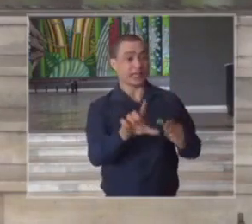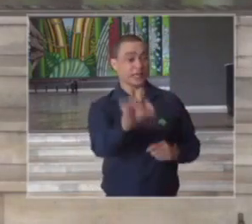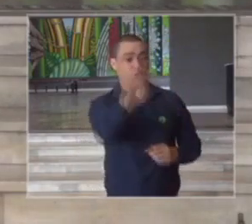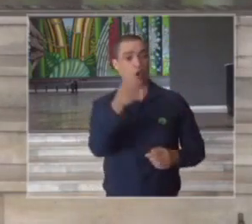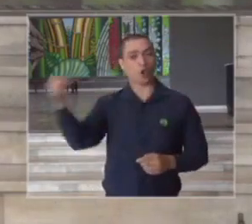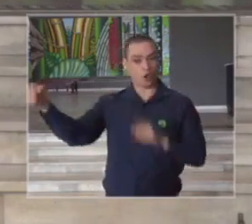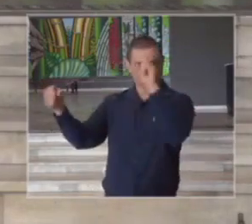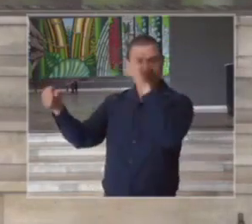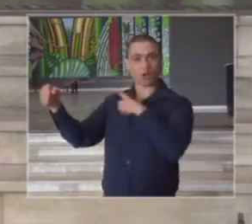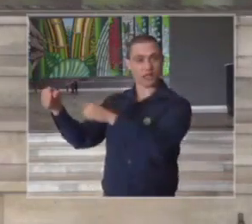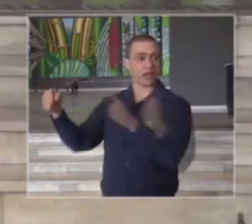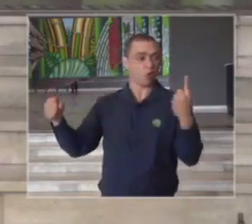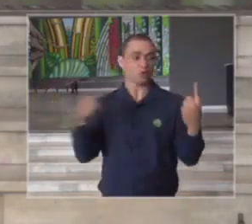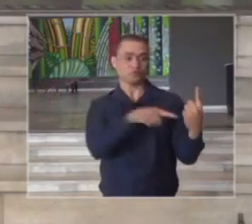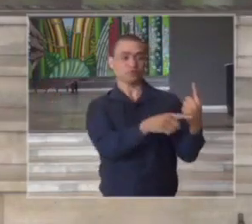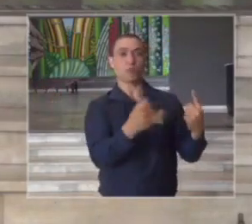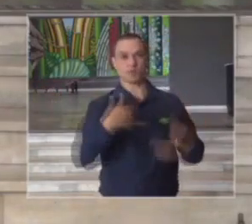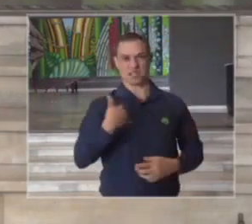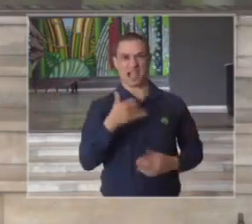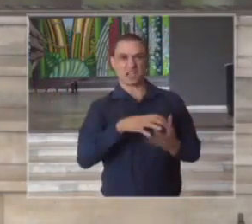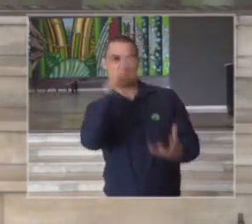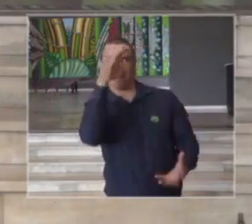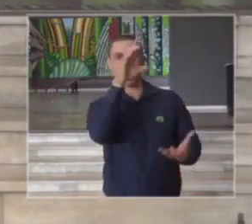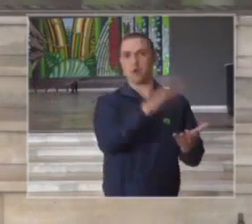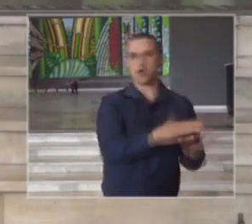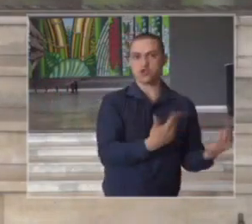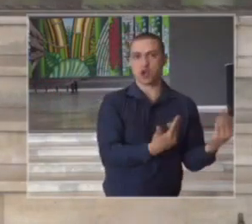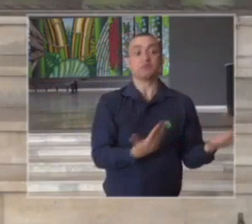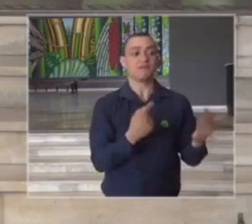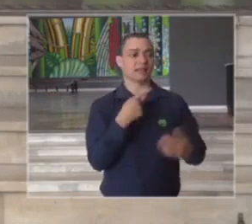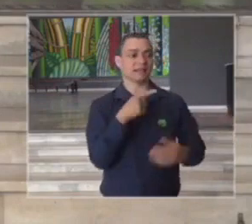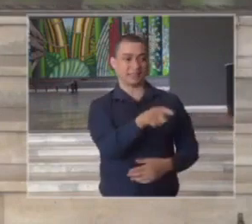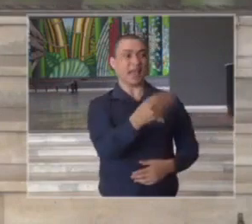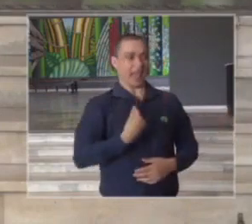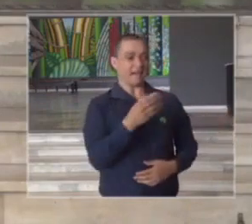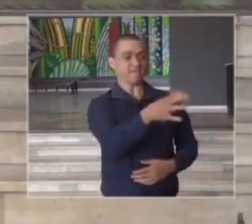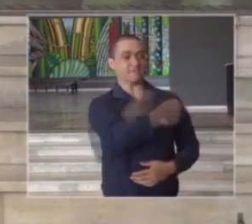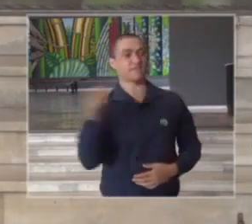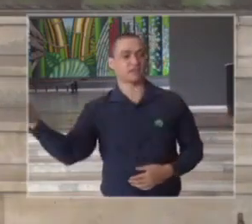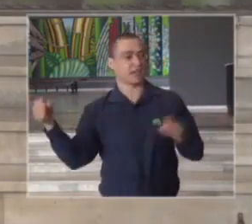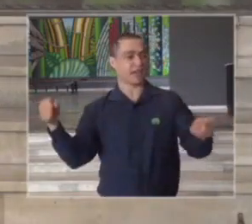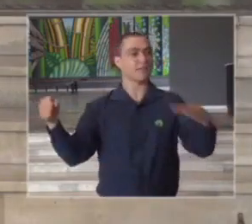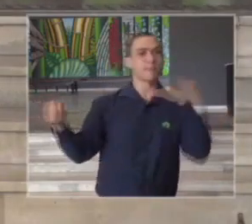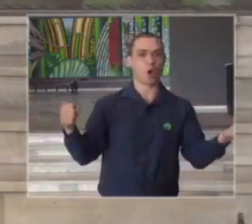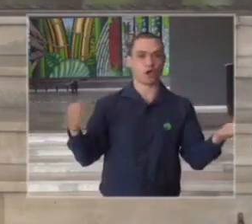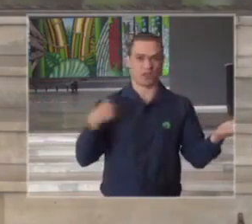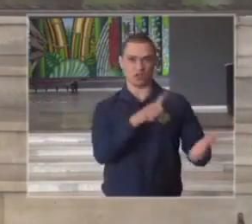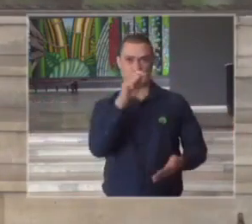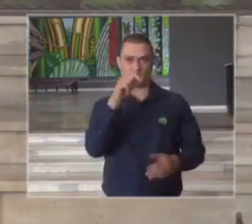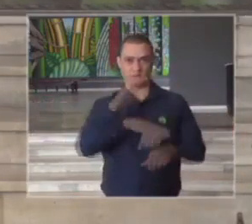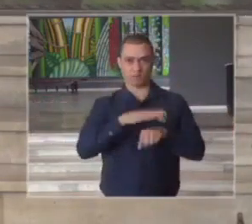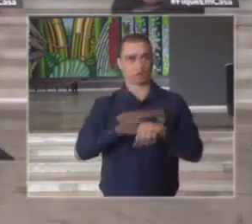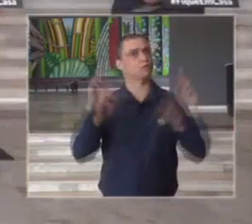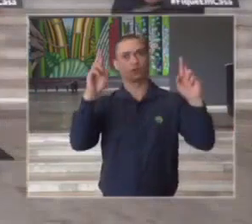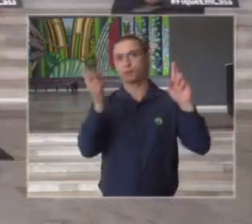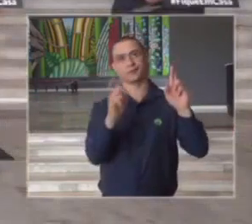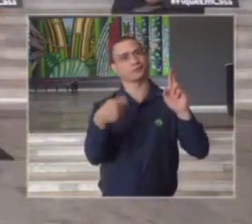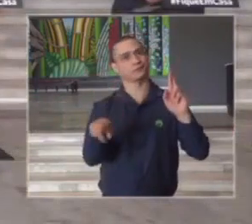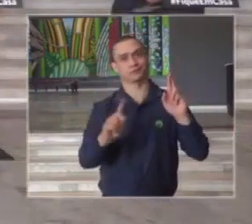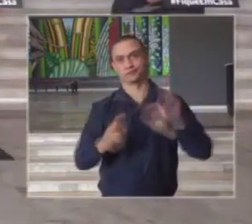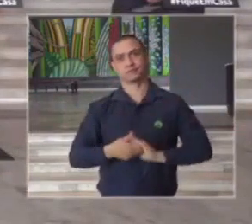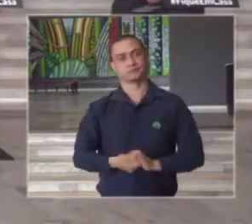com mais ou com menos idade para dizer este vive ou este morre Guerno